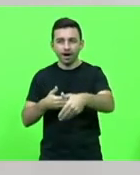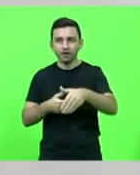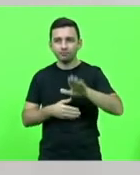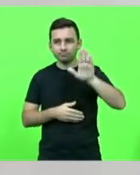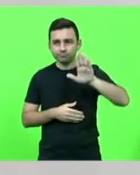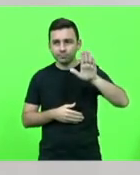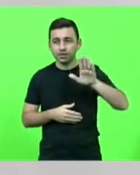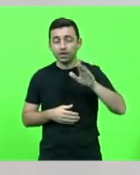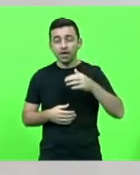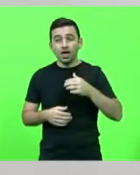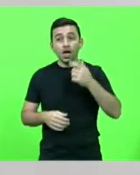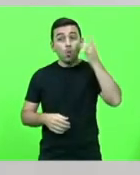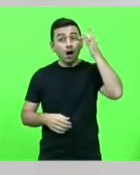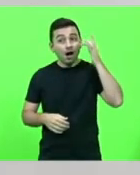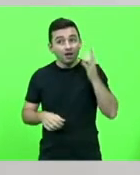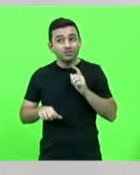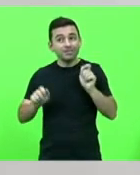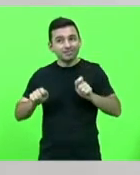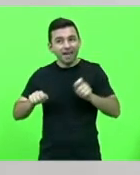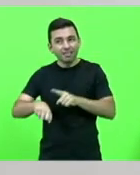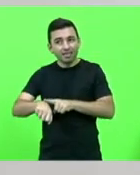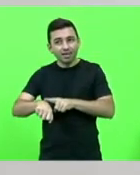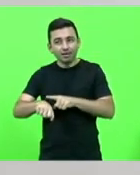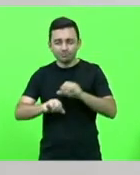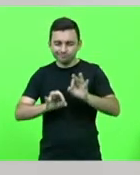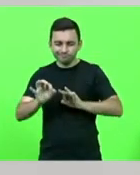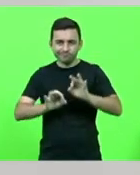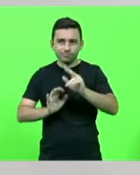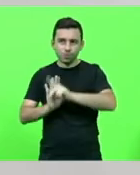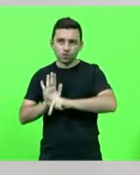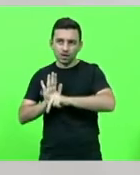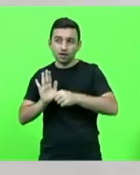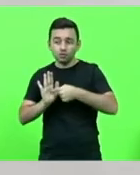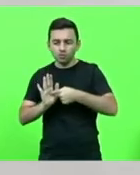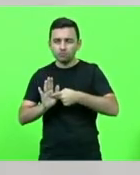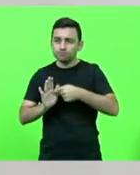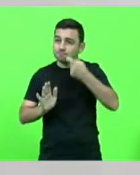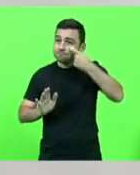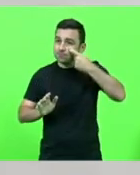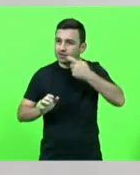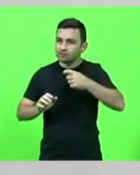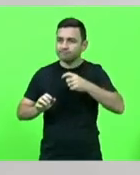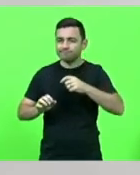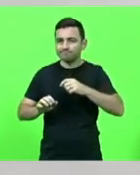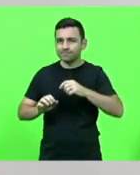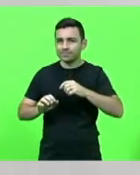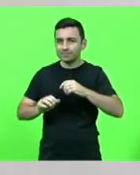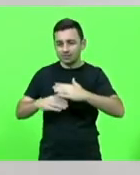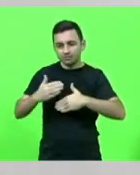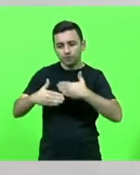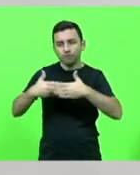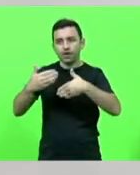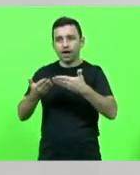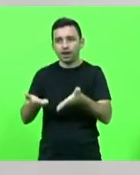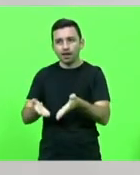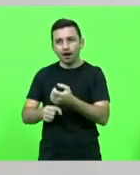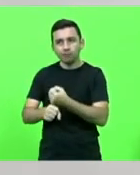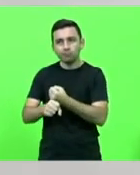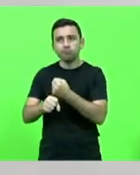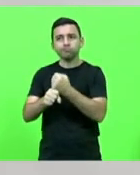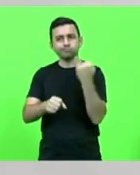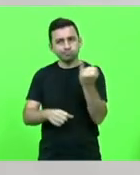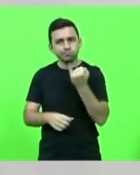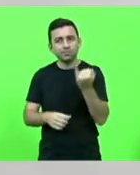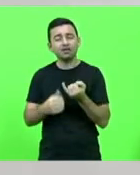tempo ainda de pelo menos fazer um projeto para a gente poder trabalhar em cima dessa obra extremamente importante para aquele